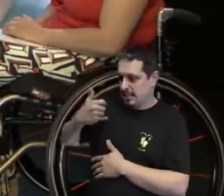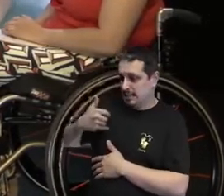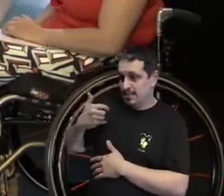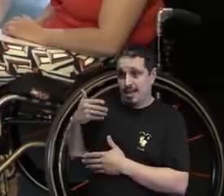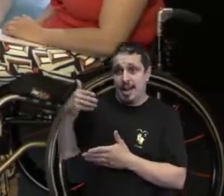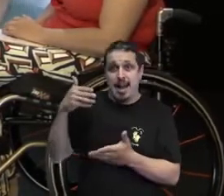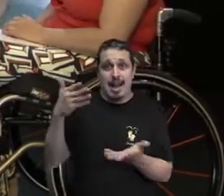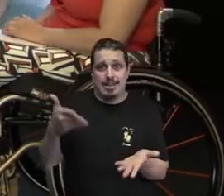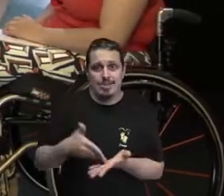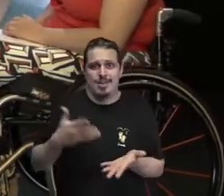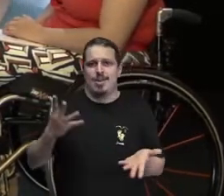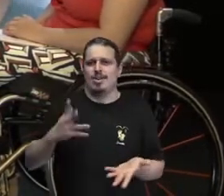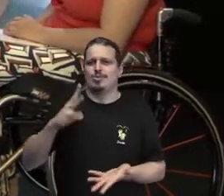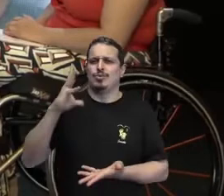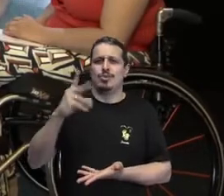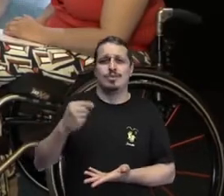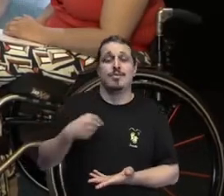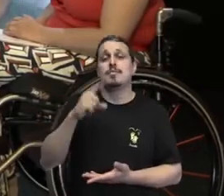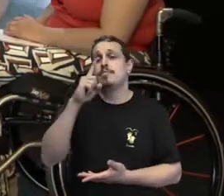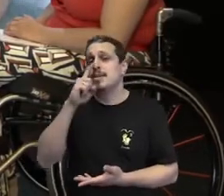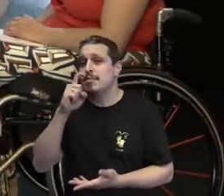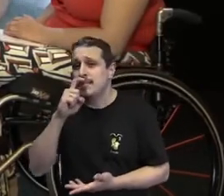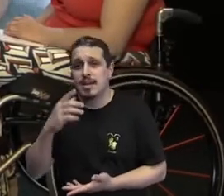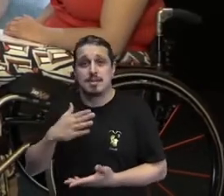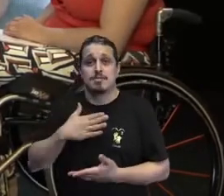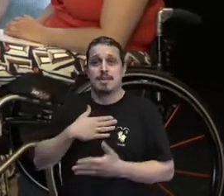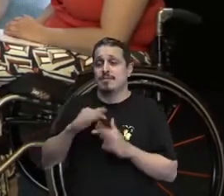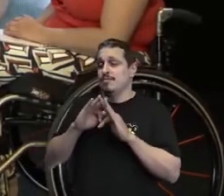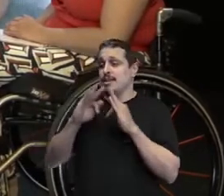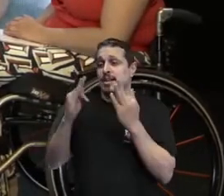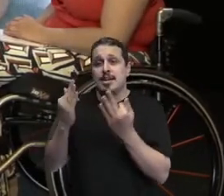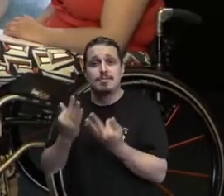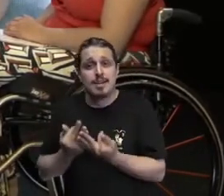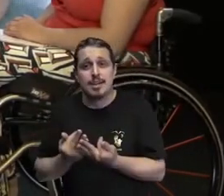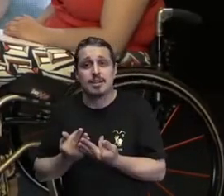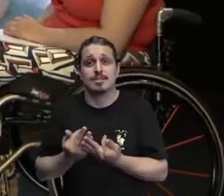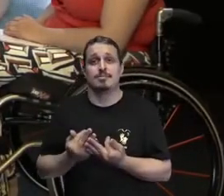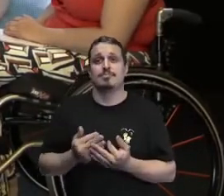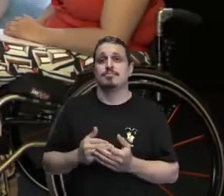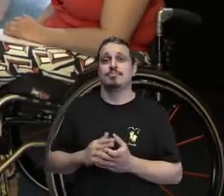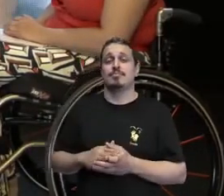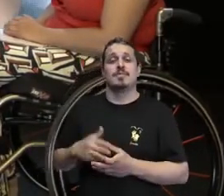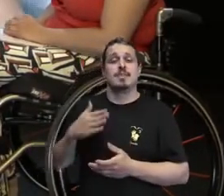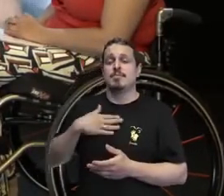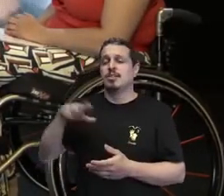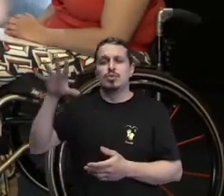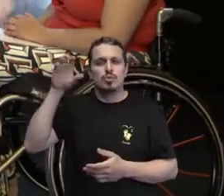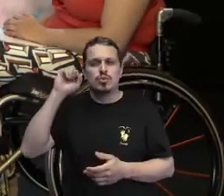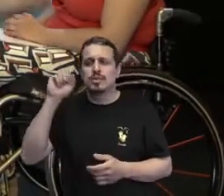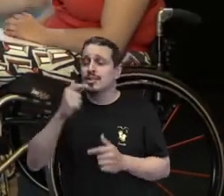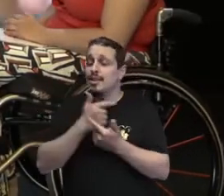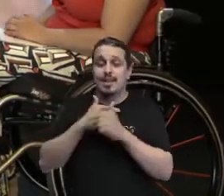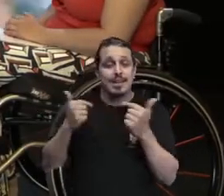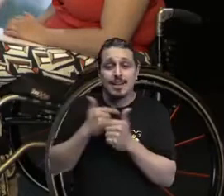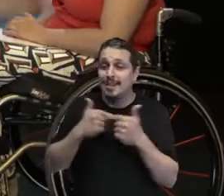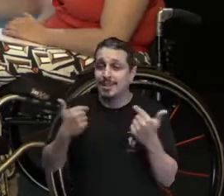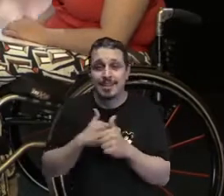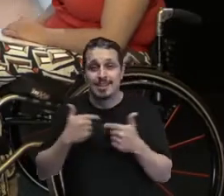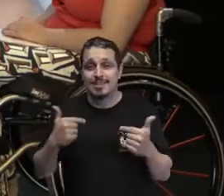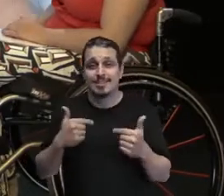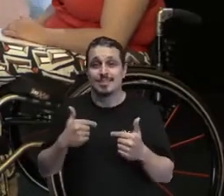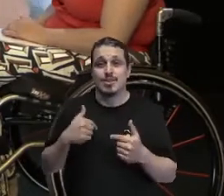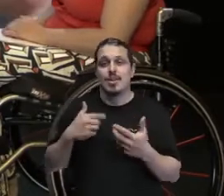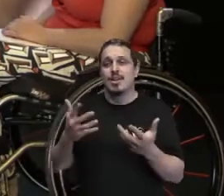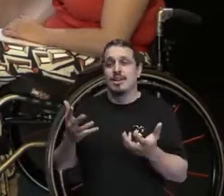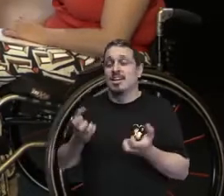aí, eu decidi levar isso pra internet. Porque eu acho que as pessoas... Eu queria que elas vissem, né?